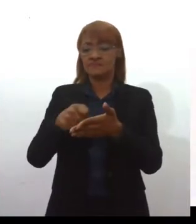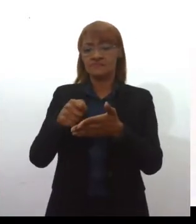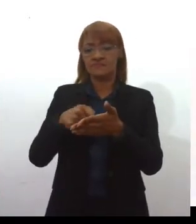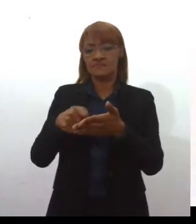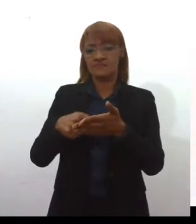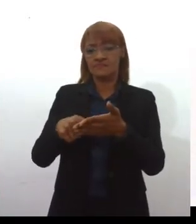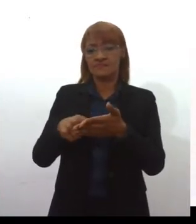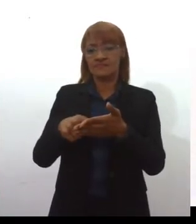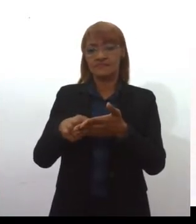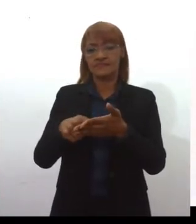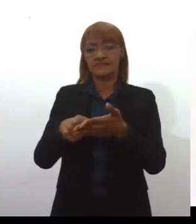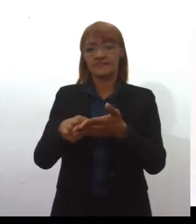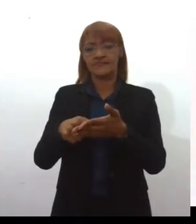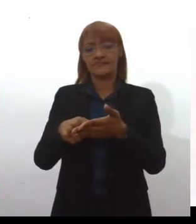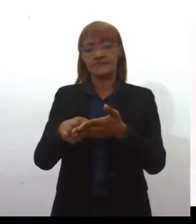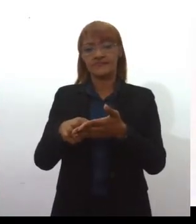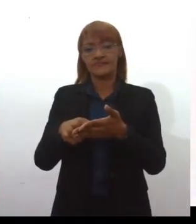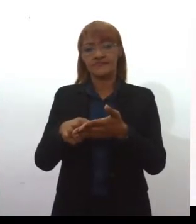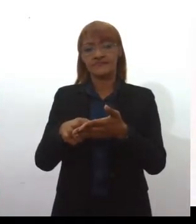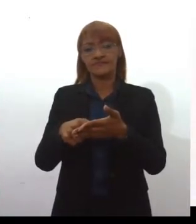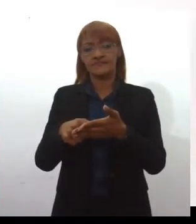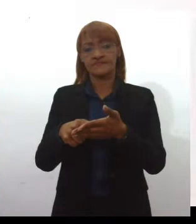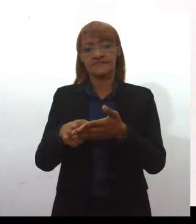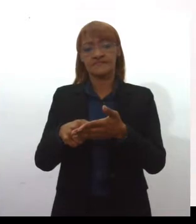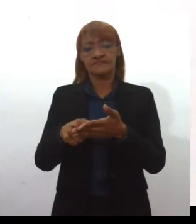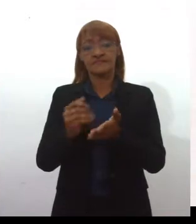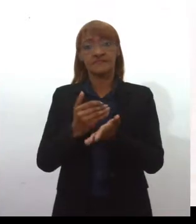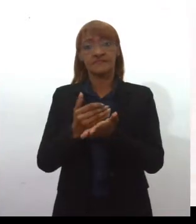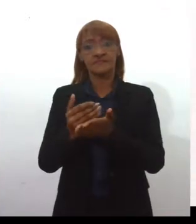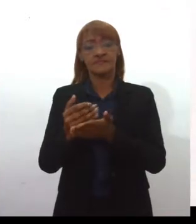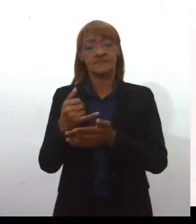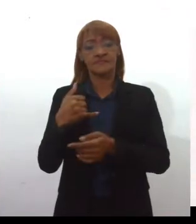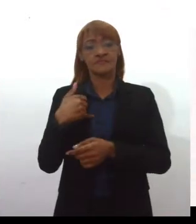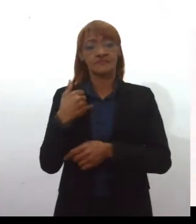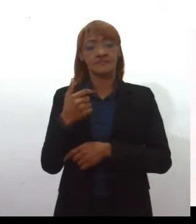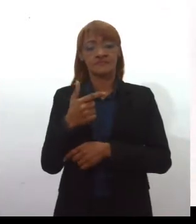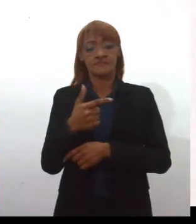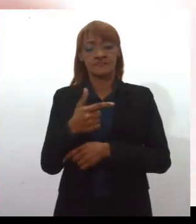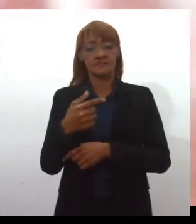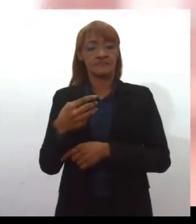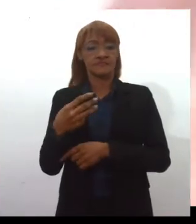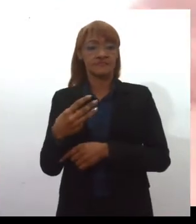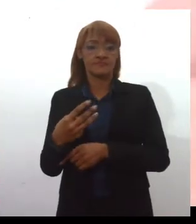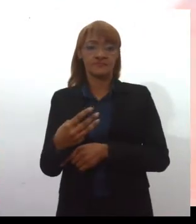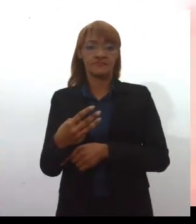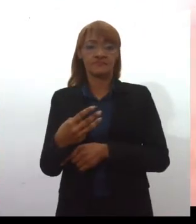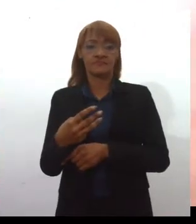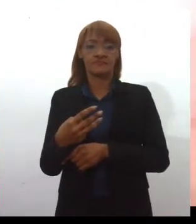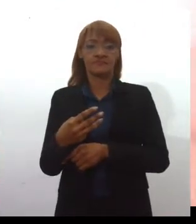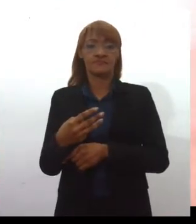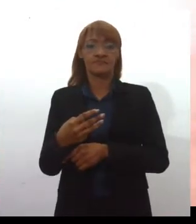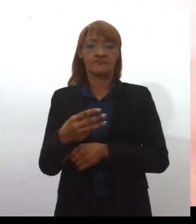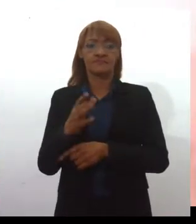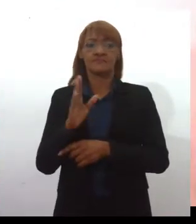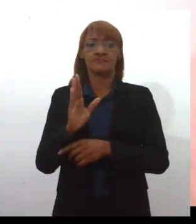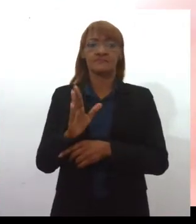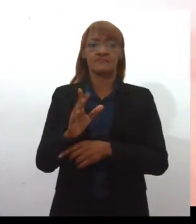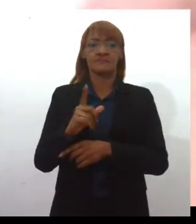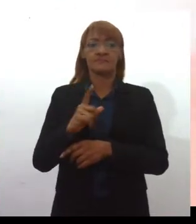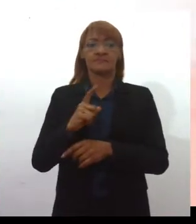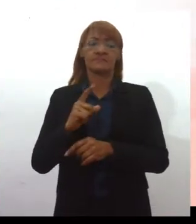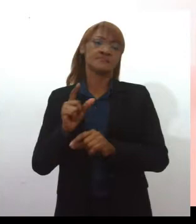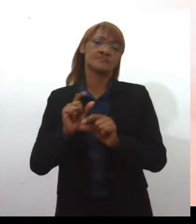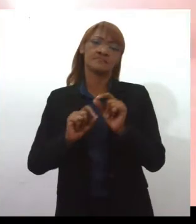ingressa na imprensa com 23 anos, escrevendo para alguns jornais. Ora ela já traz o pseudônimo